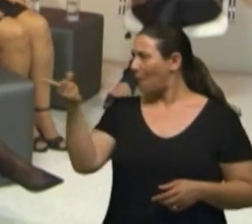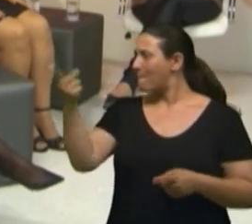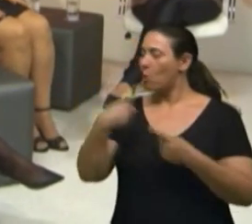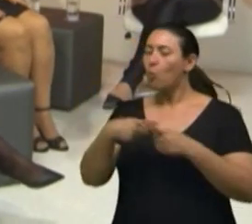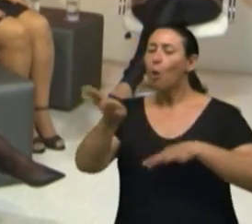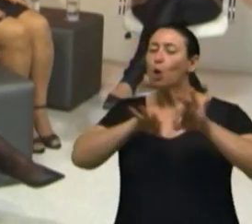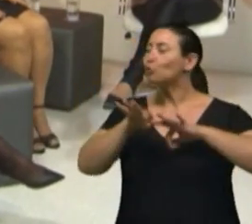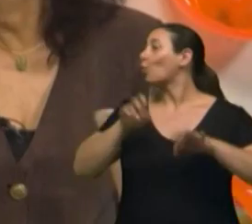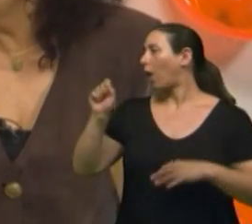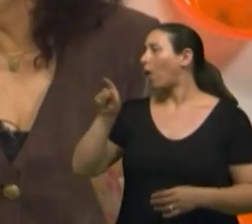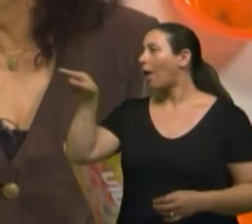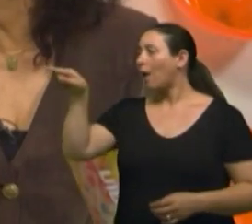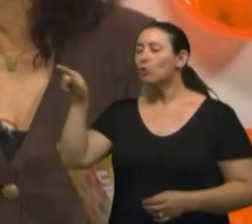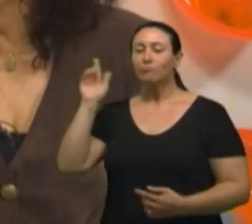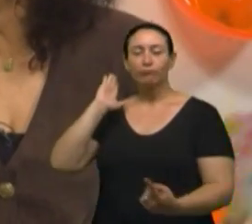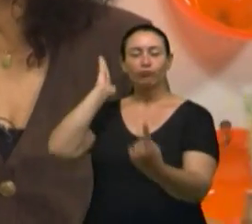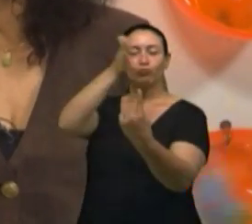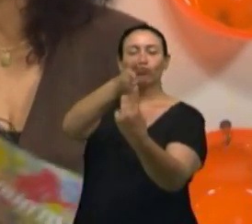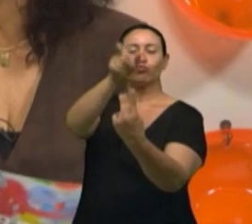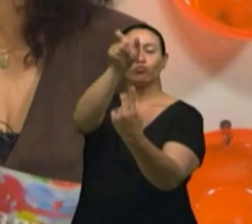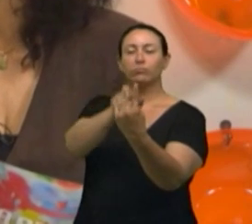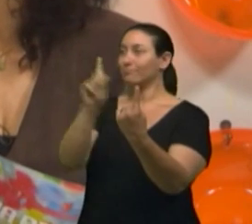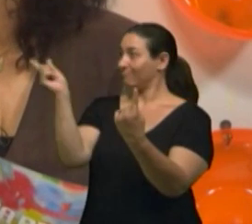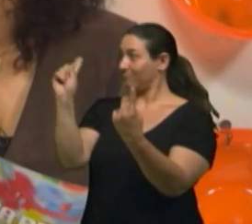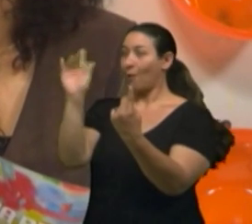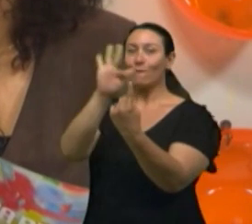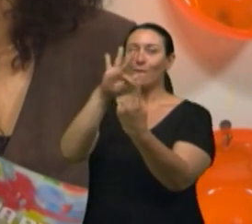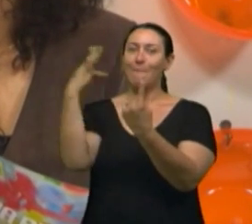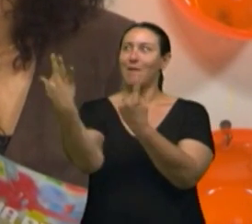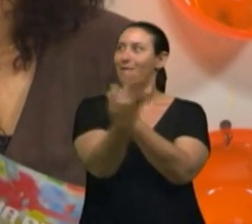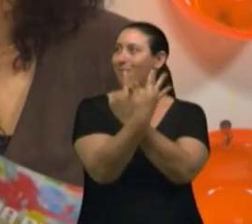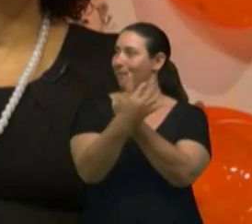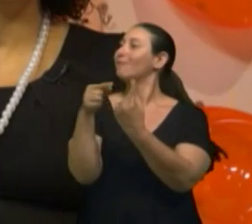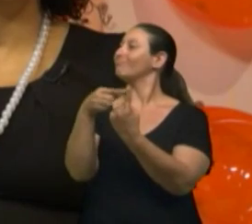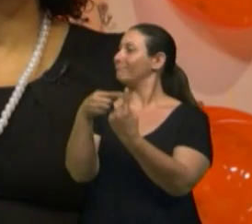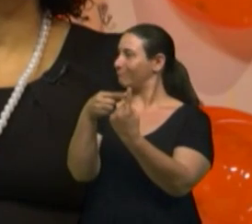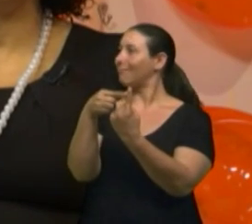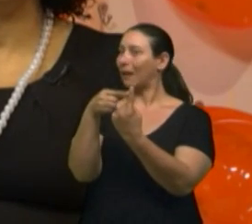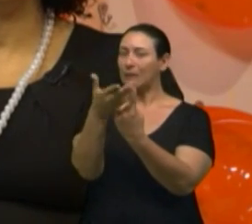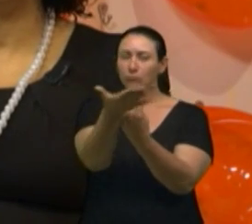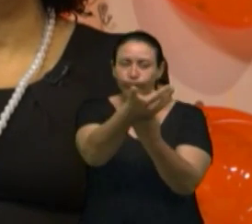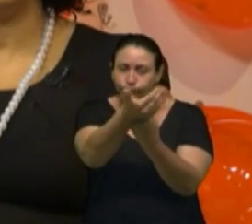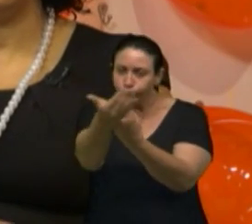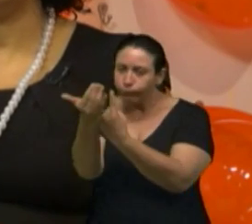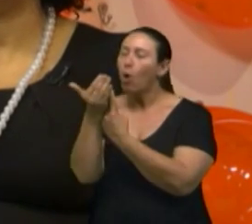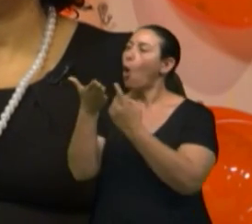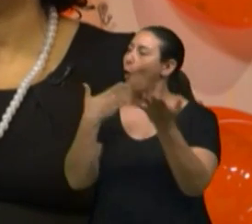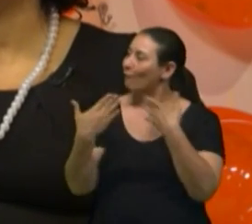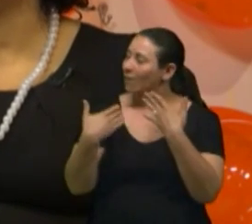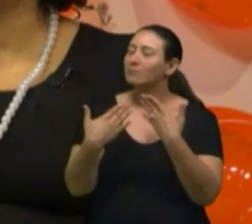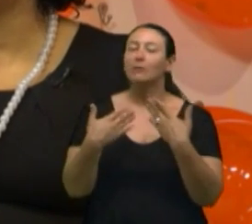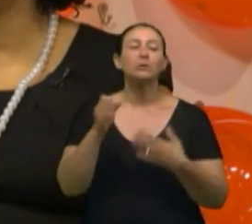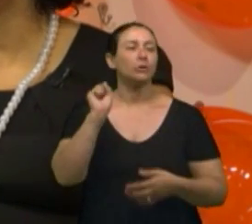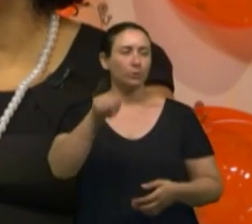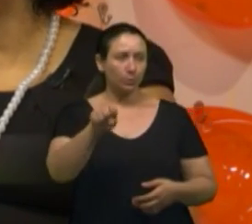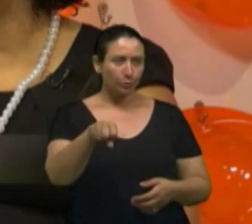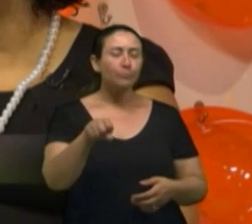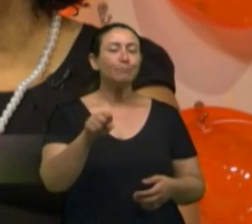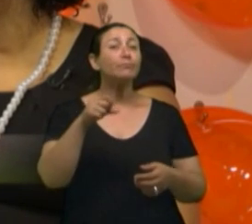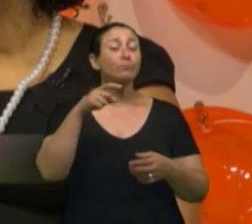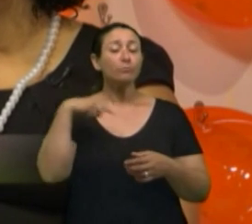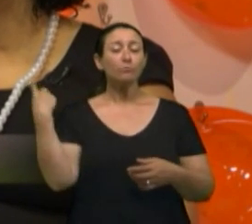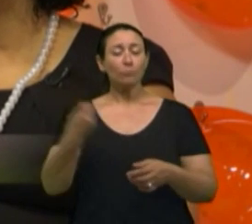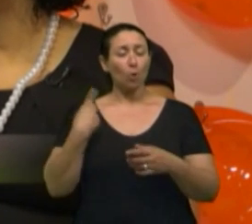diferenciado? Porque também é oportunizado que a família venha junto. A gente, assim, como técnico, a gente construiu um